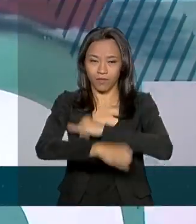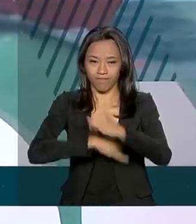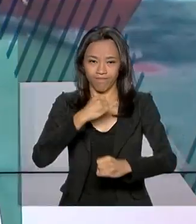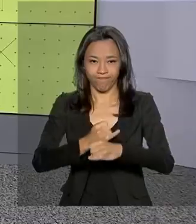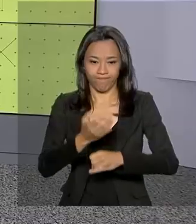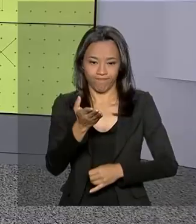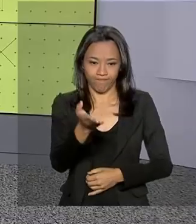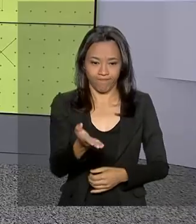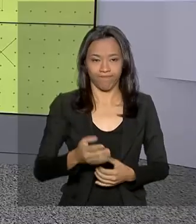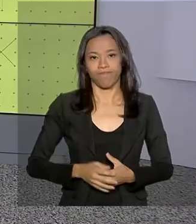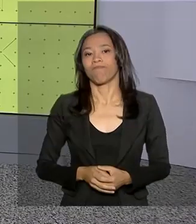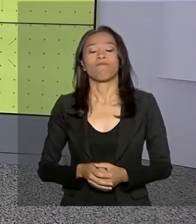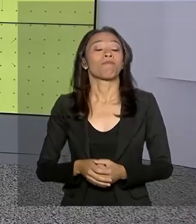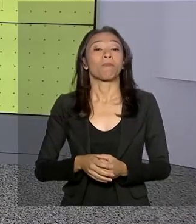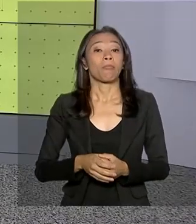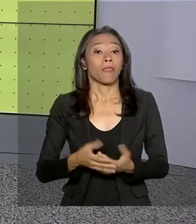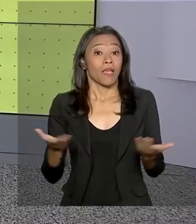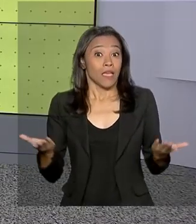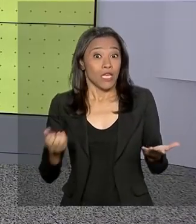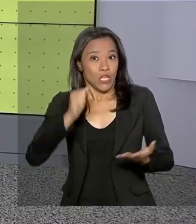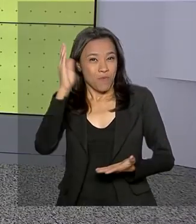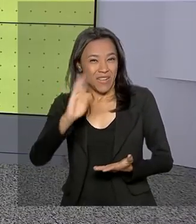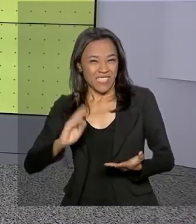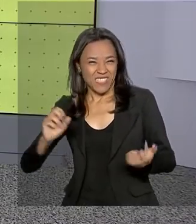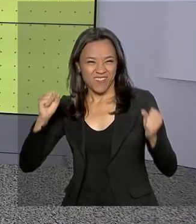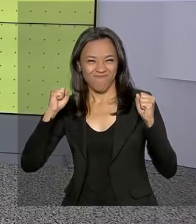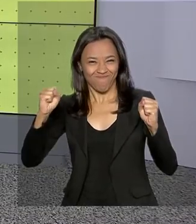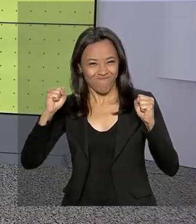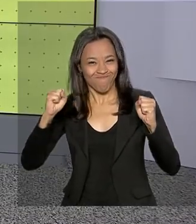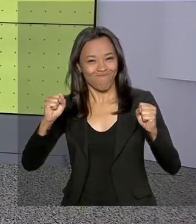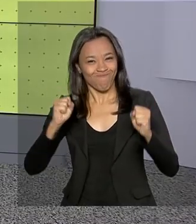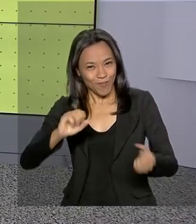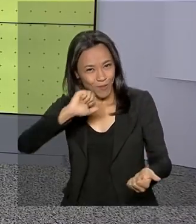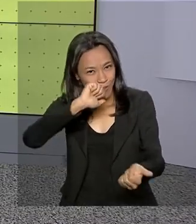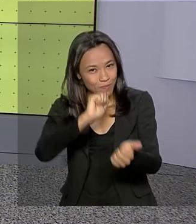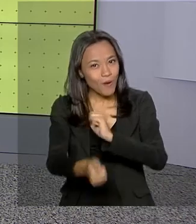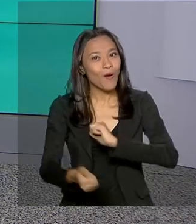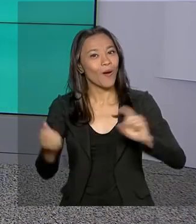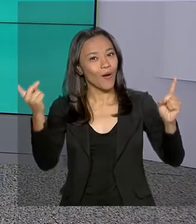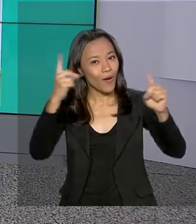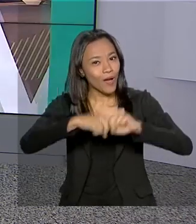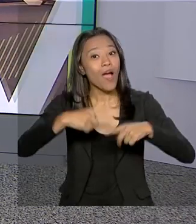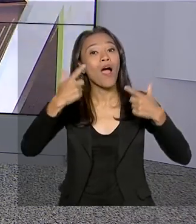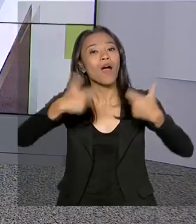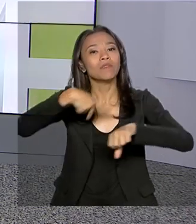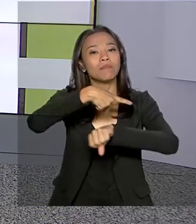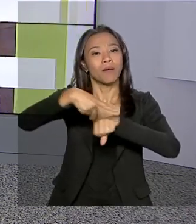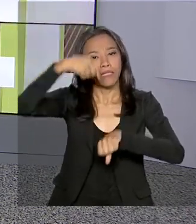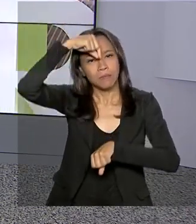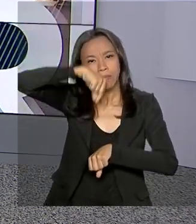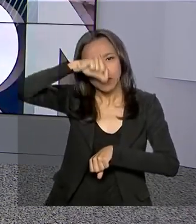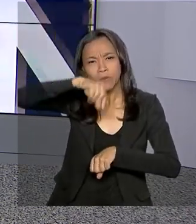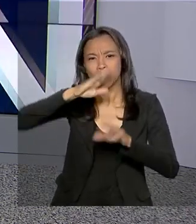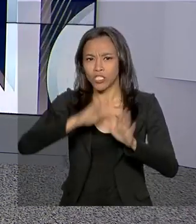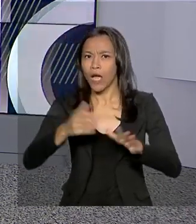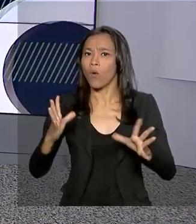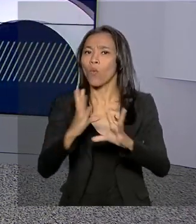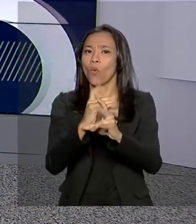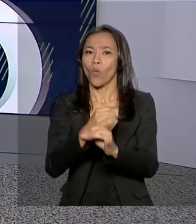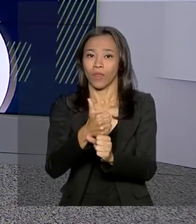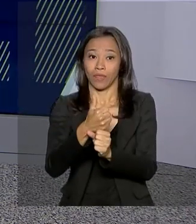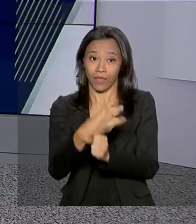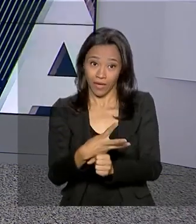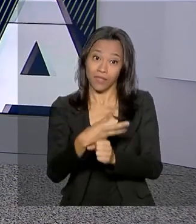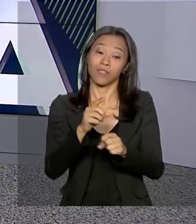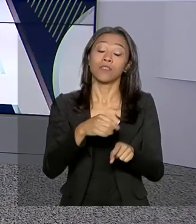Educação. E o Brasil brilha nos Jogos Pan-Americanos em Lima, no Peru. Até agora, são 13 medalhas. 4 de